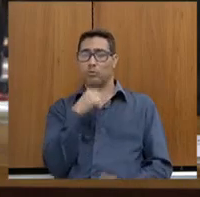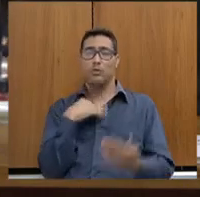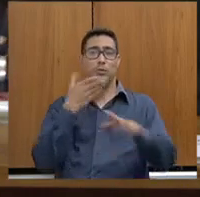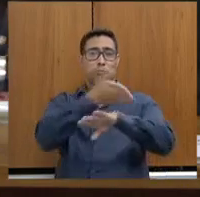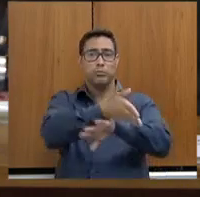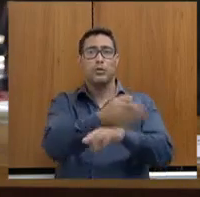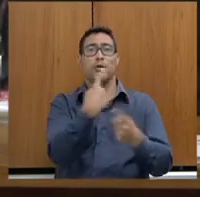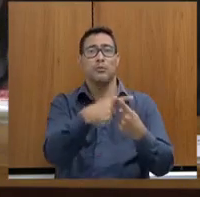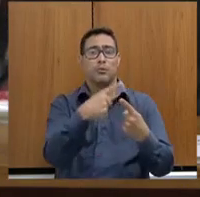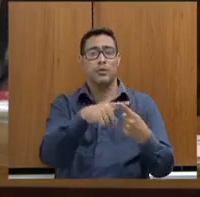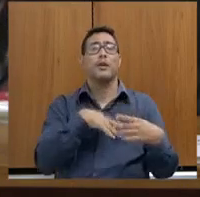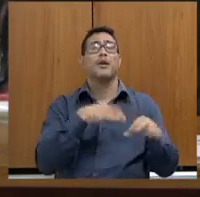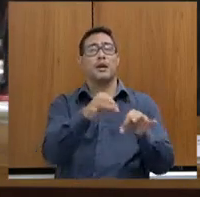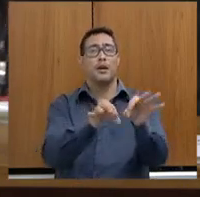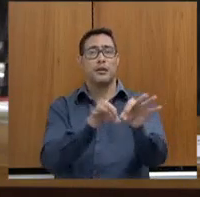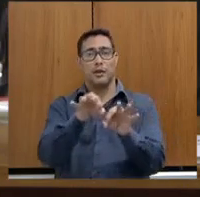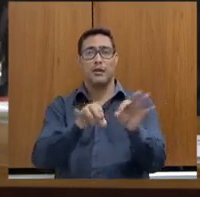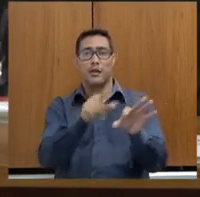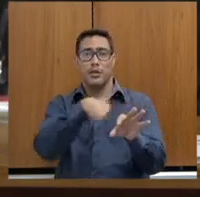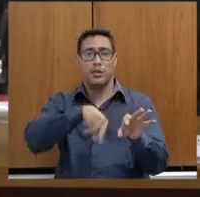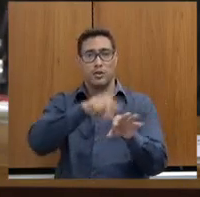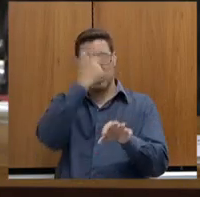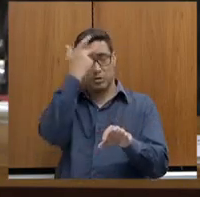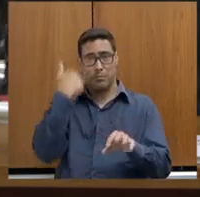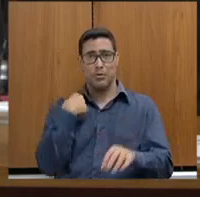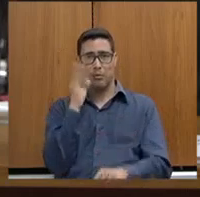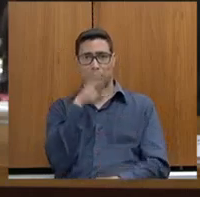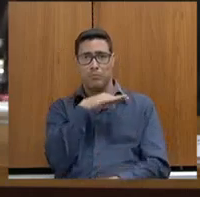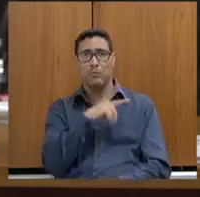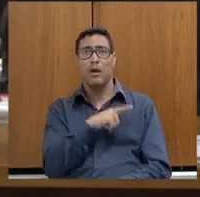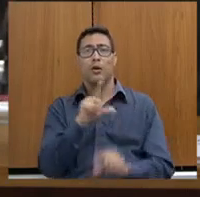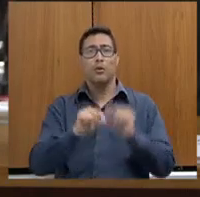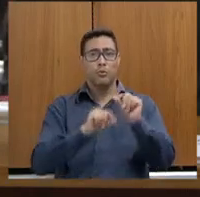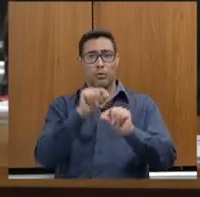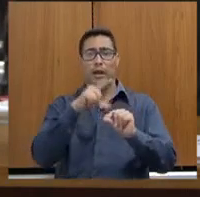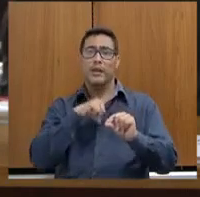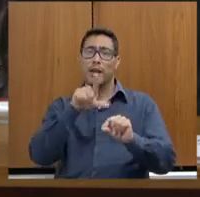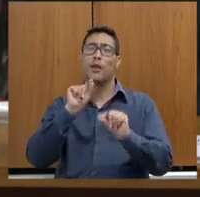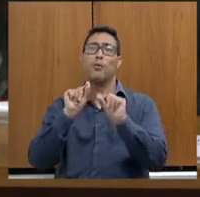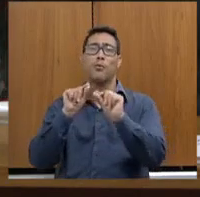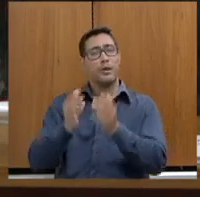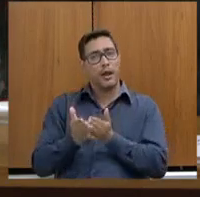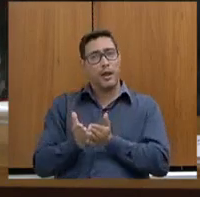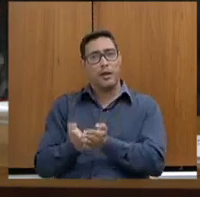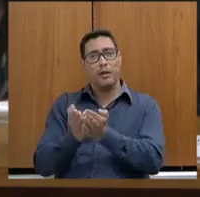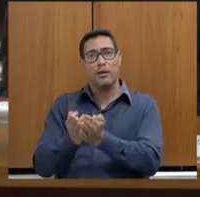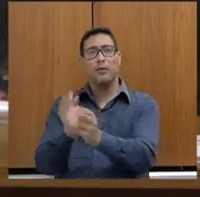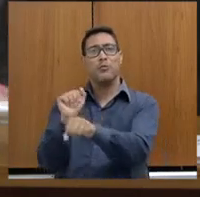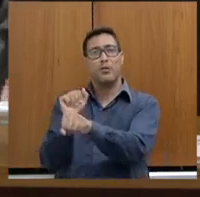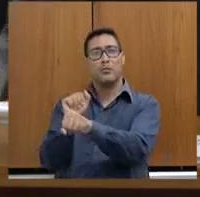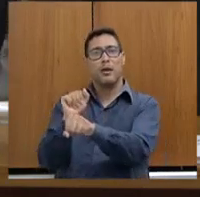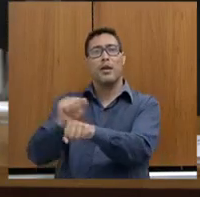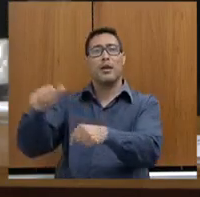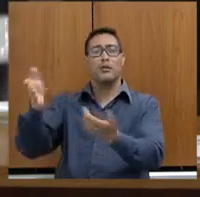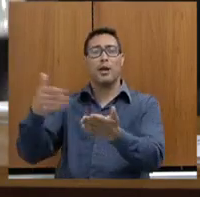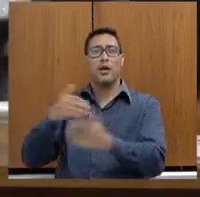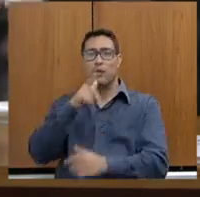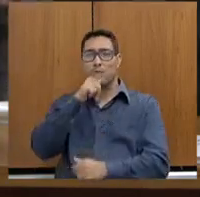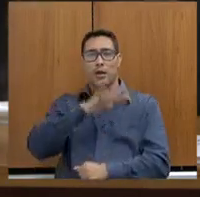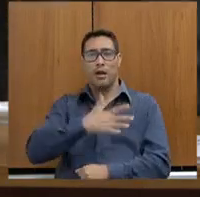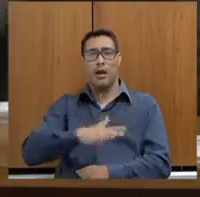Porque a estratégia inicial desses criminosos era justamente ter uma lancha à espera em algum rio, e eles